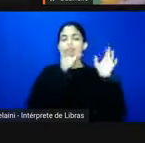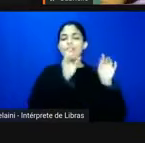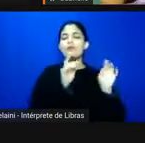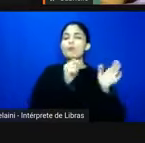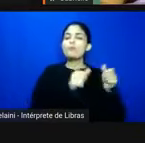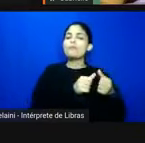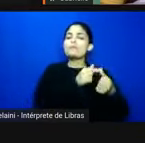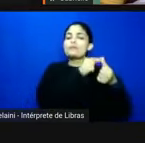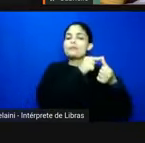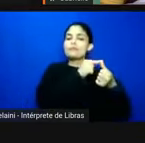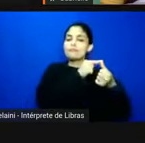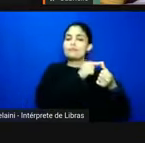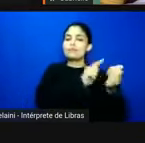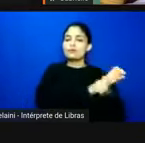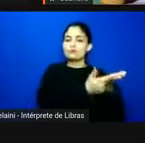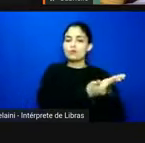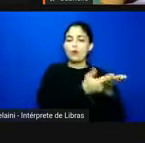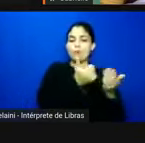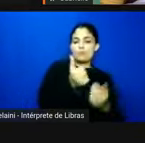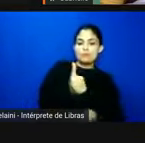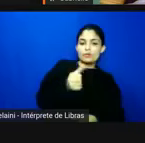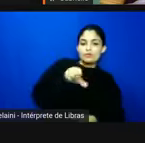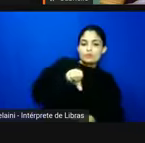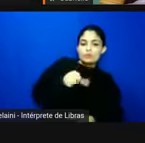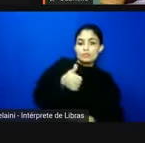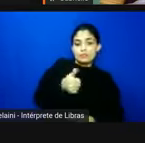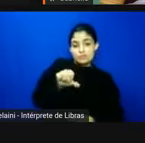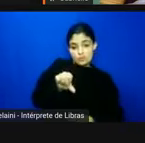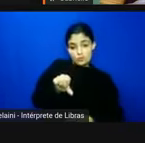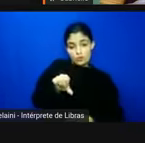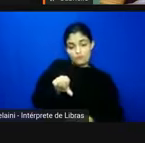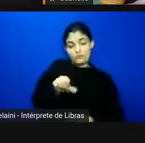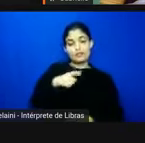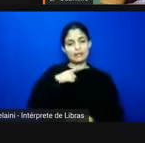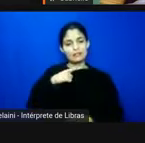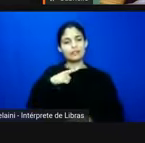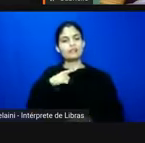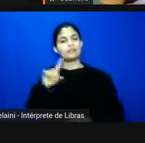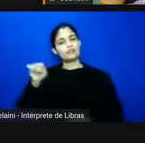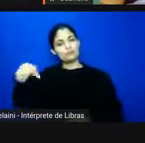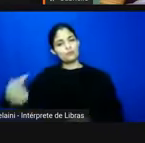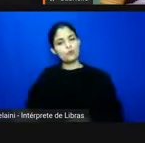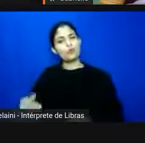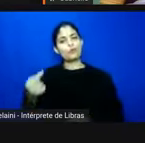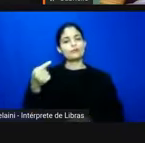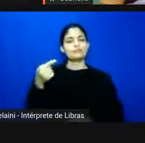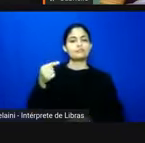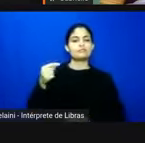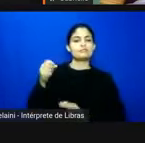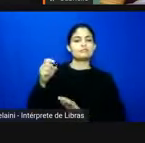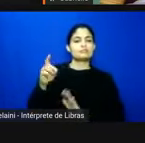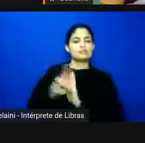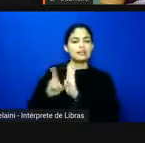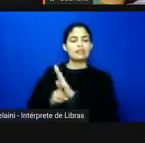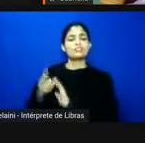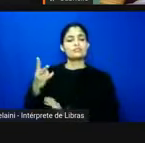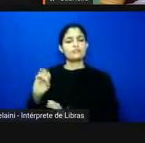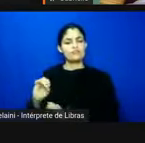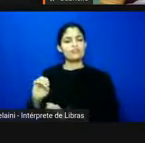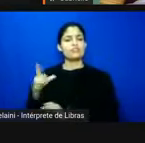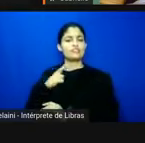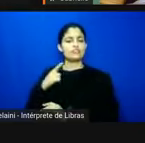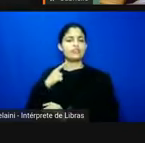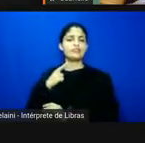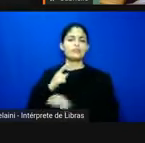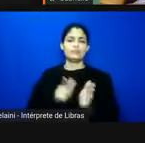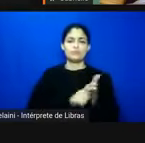notícia de 1919 depois vem o Sulco na década de 20 depois os jornais citados em grande parte eles estão ali na